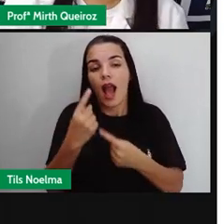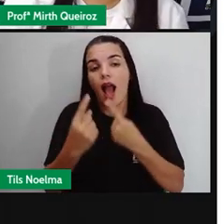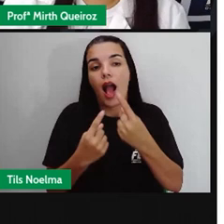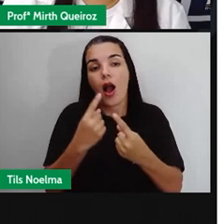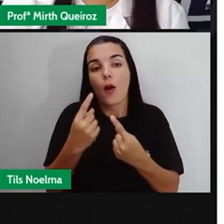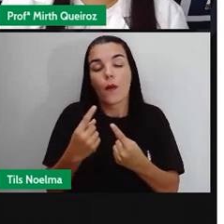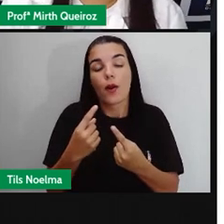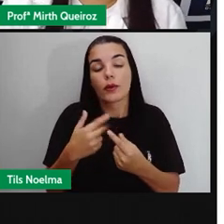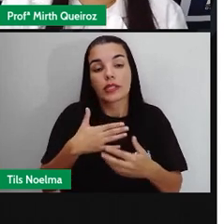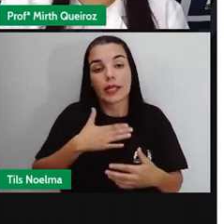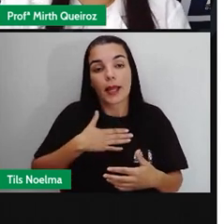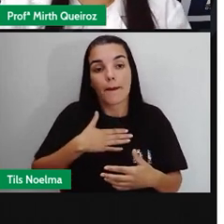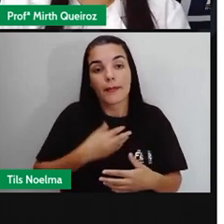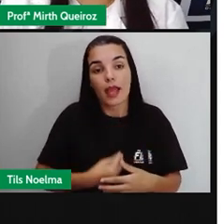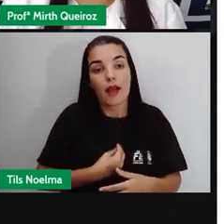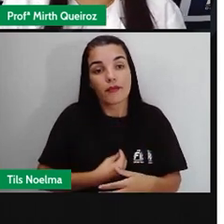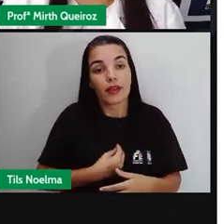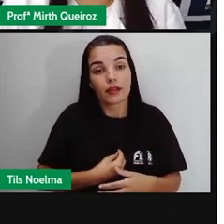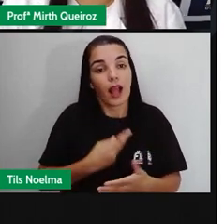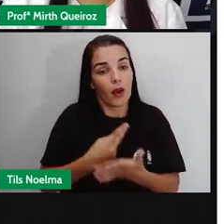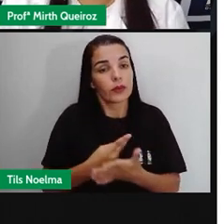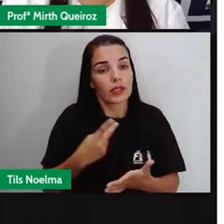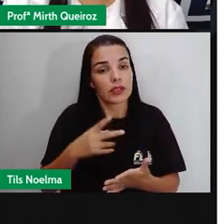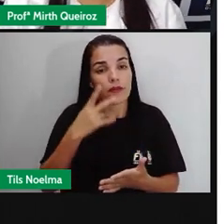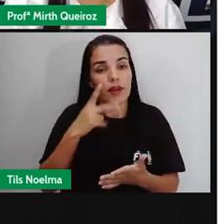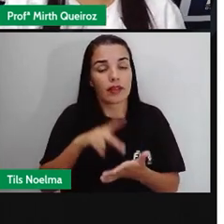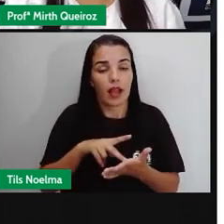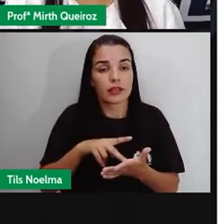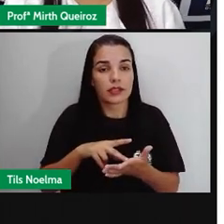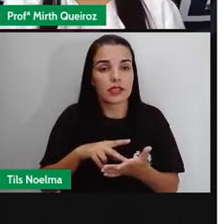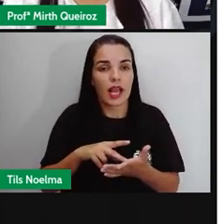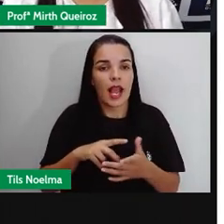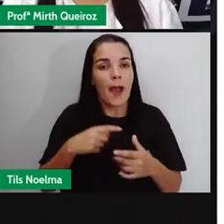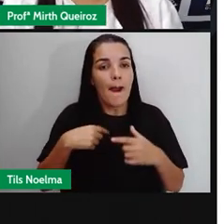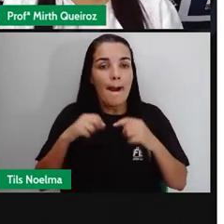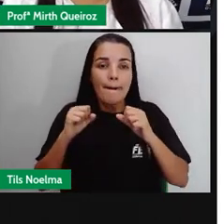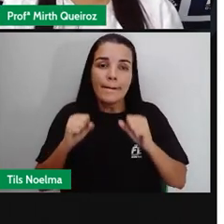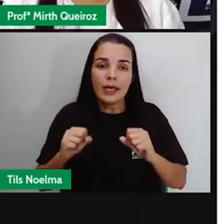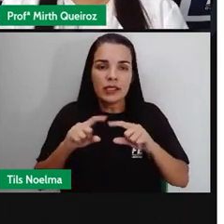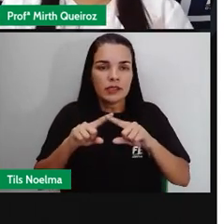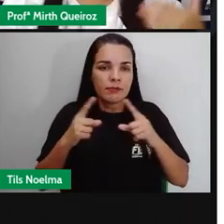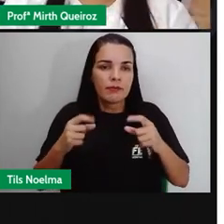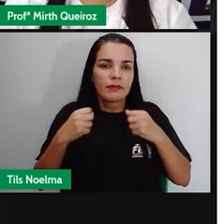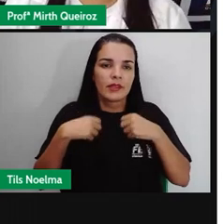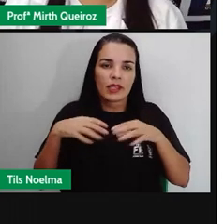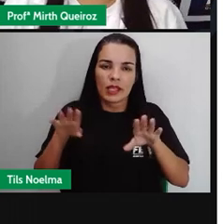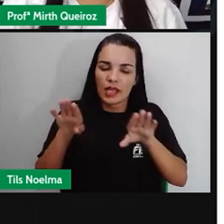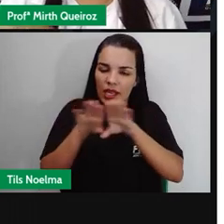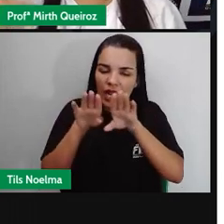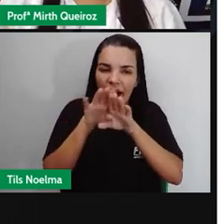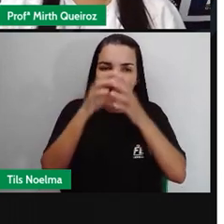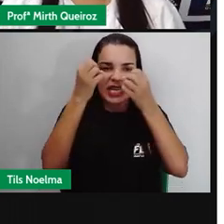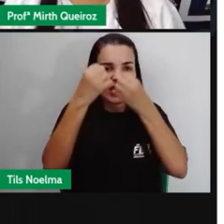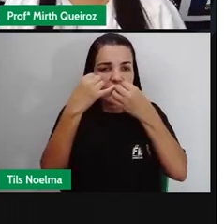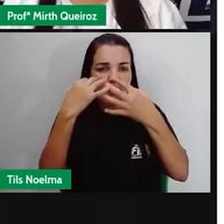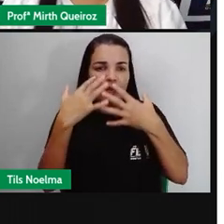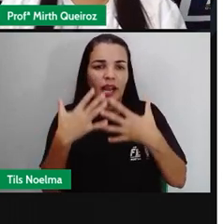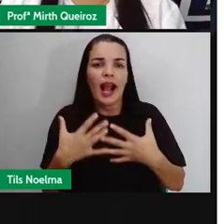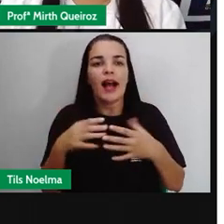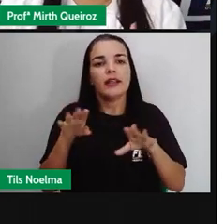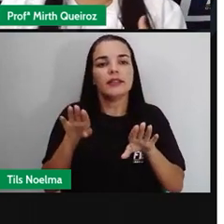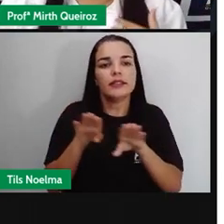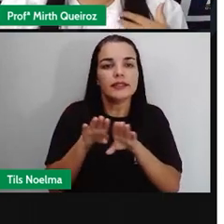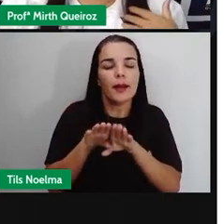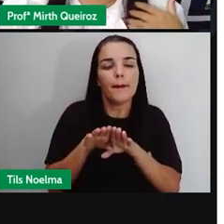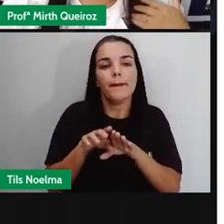narrar algo fictício, algo que não existe, como é o caso aí dos contos, né? As histórias de Chapeuzinho Vermelho, Branca de